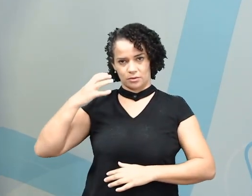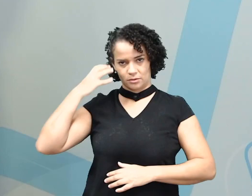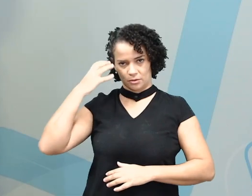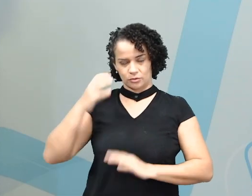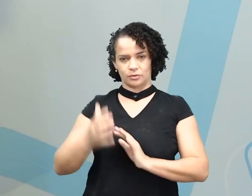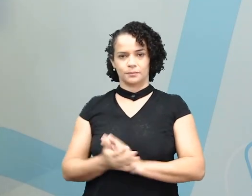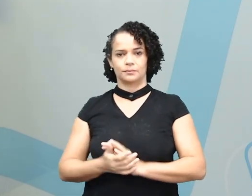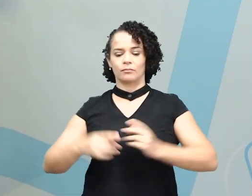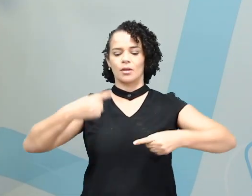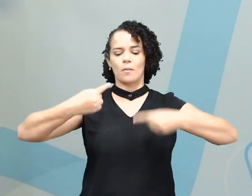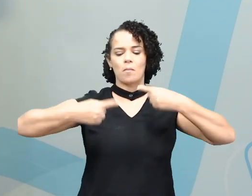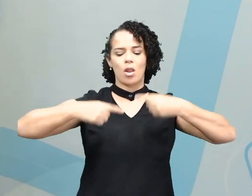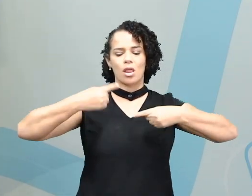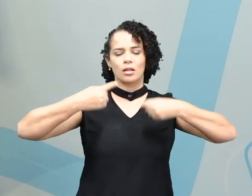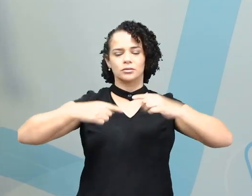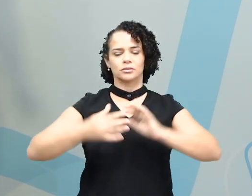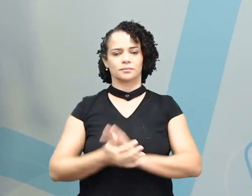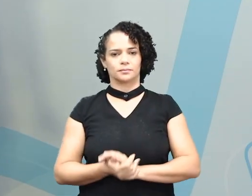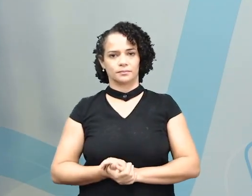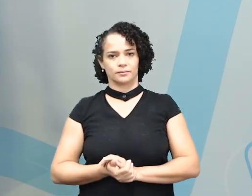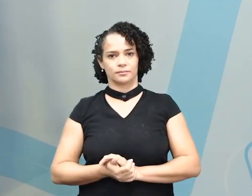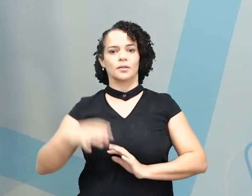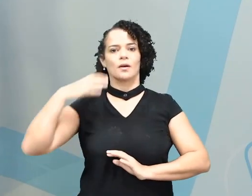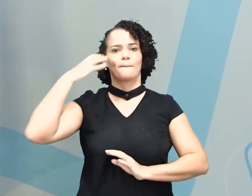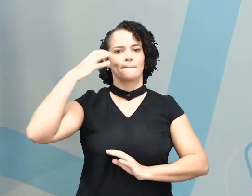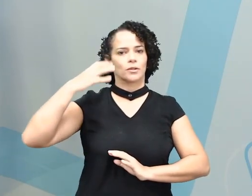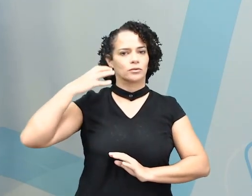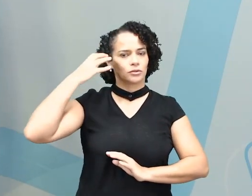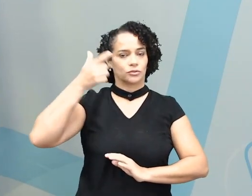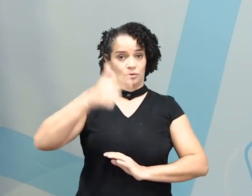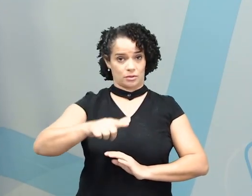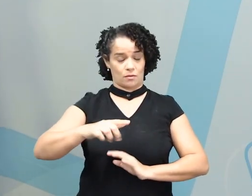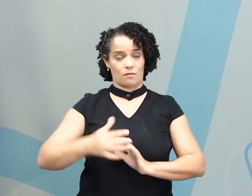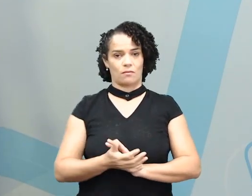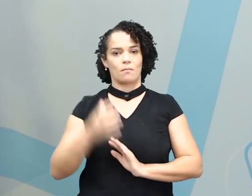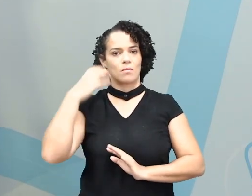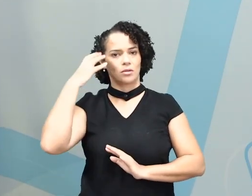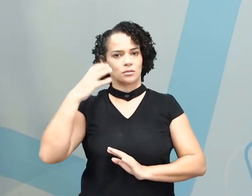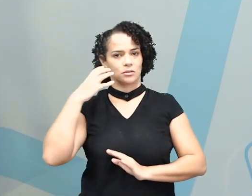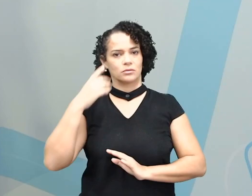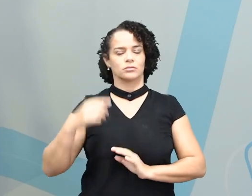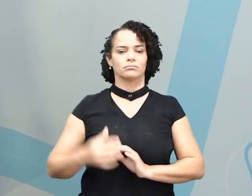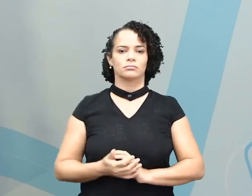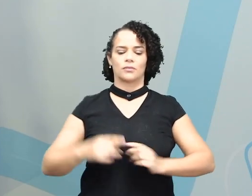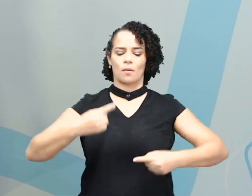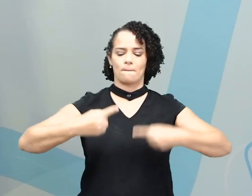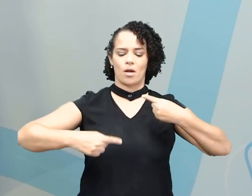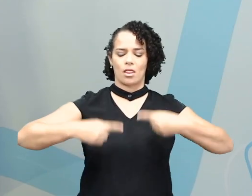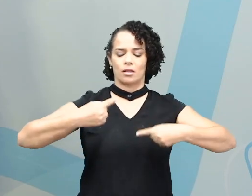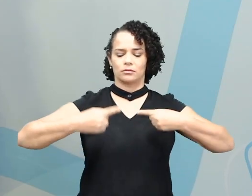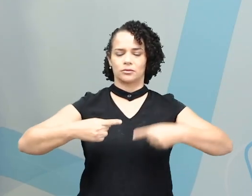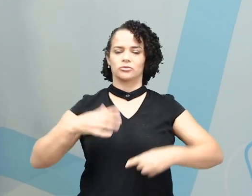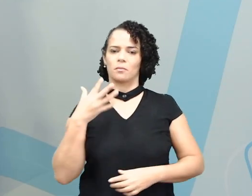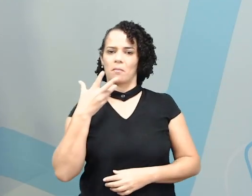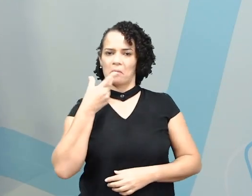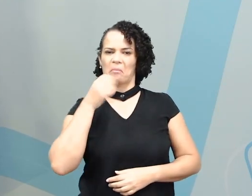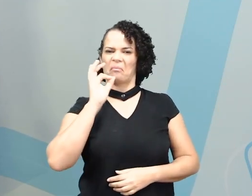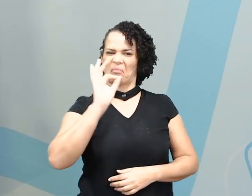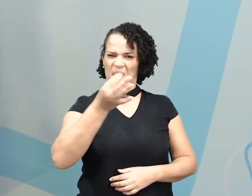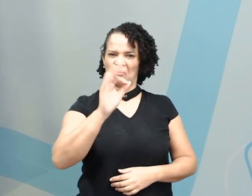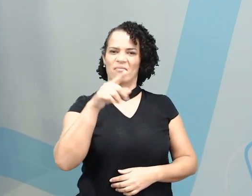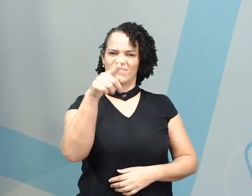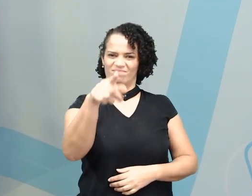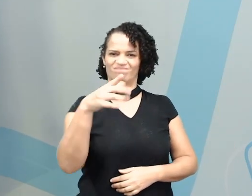Politician. Mais uma vez. Musician. Politician. Perfeito! Vocês